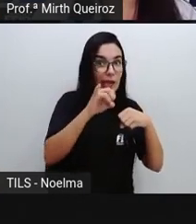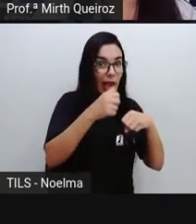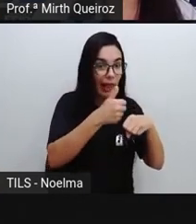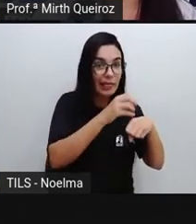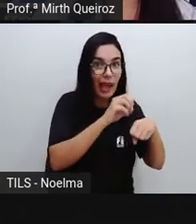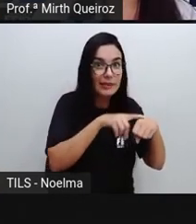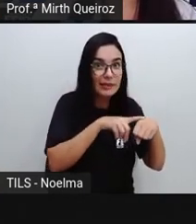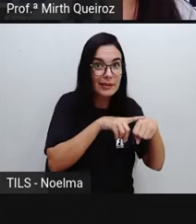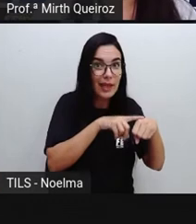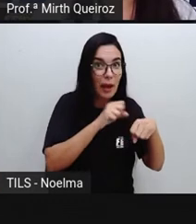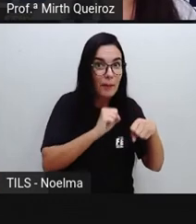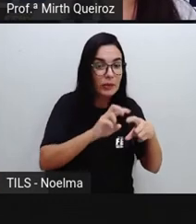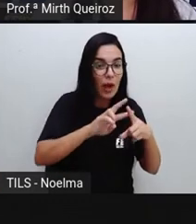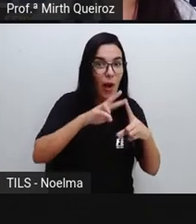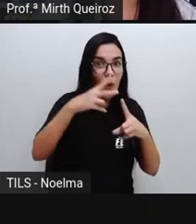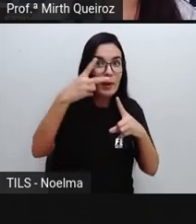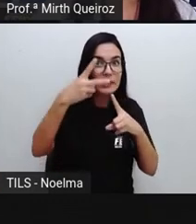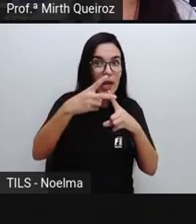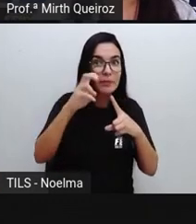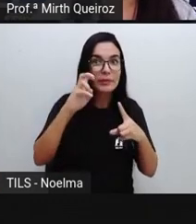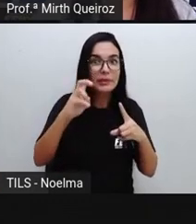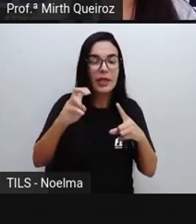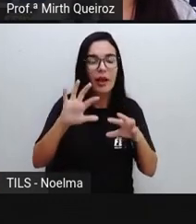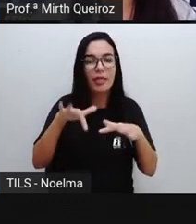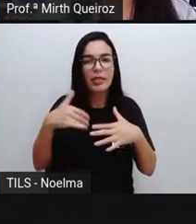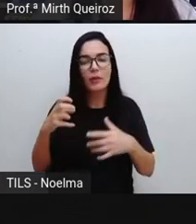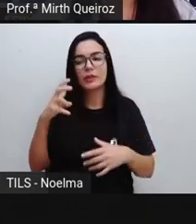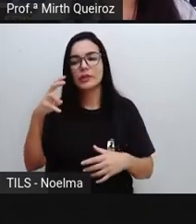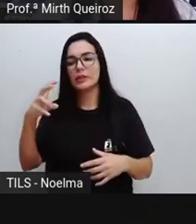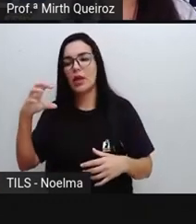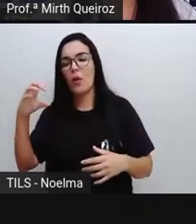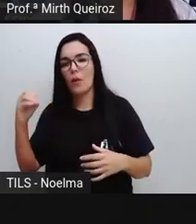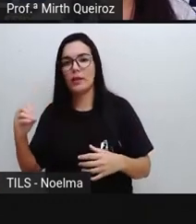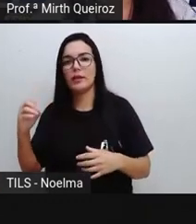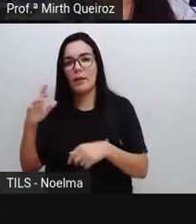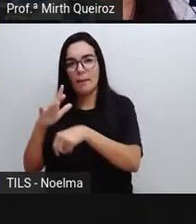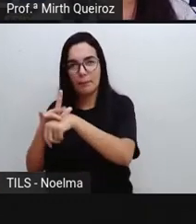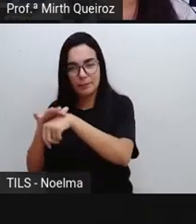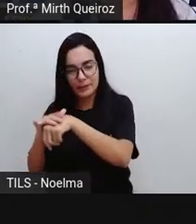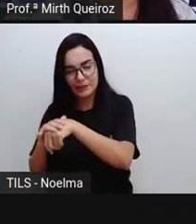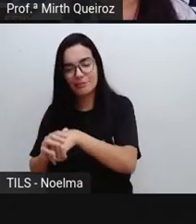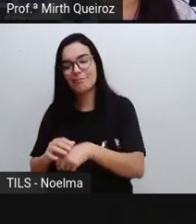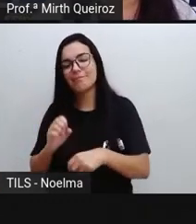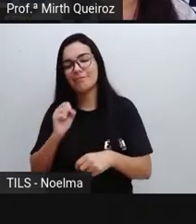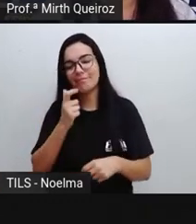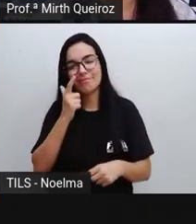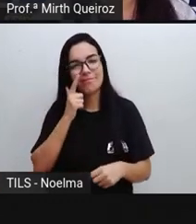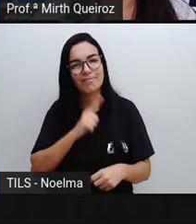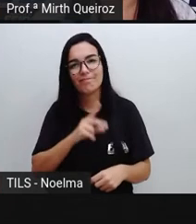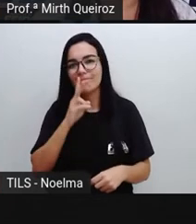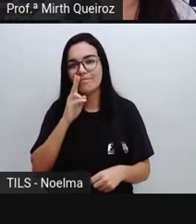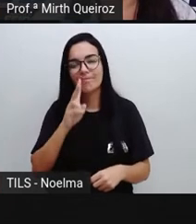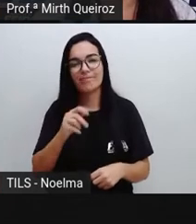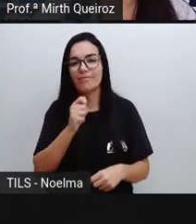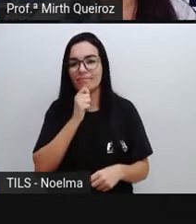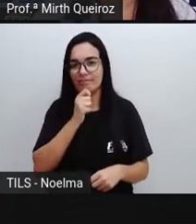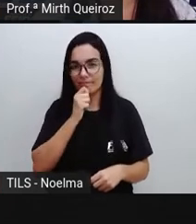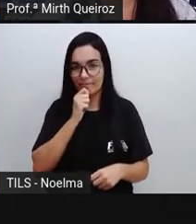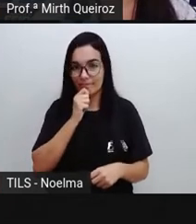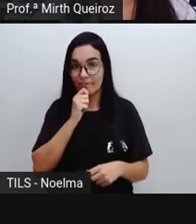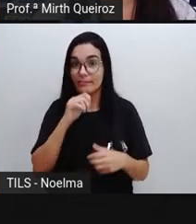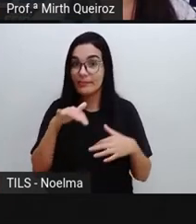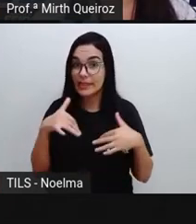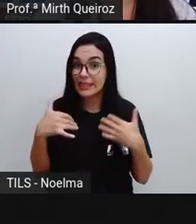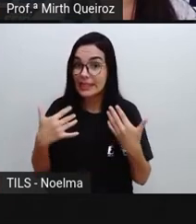casos deveriam ser multiplicados por cinco, eram cinquenta casos, né? Que não foram descobertos ainda, mas que existia.